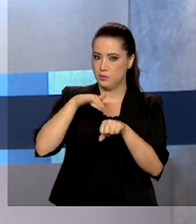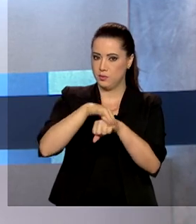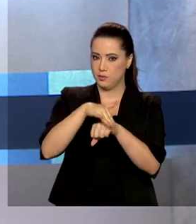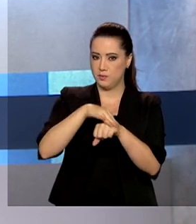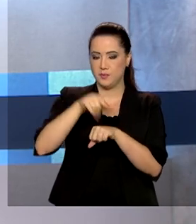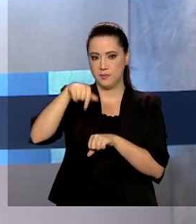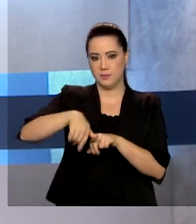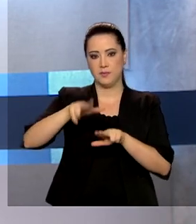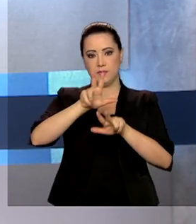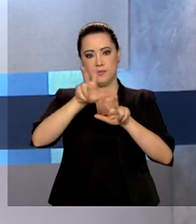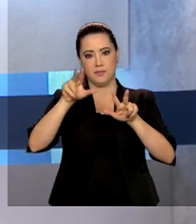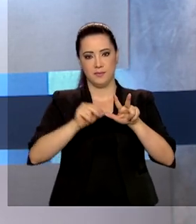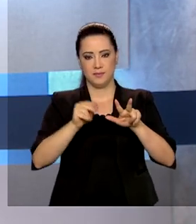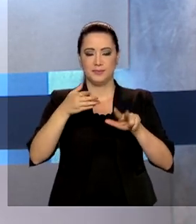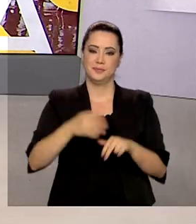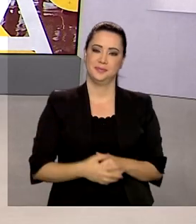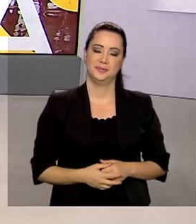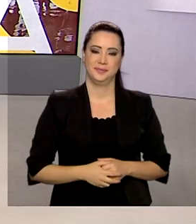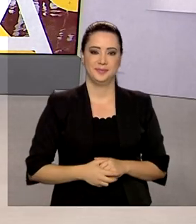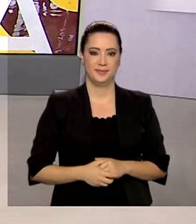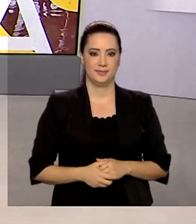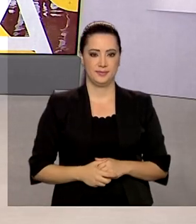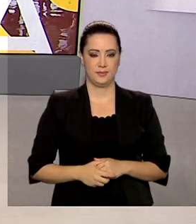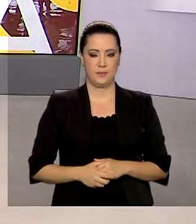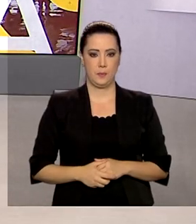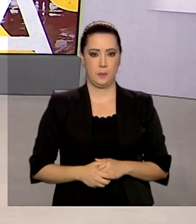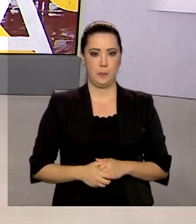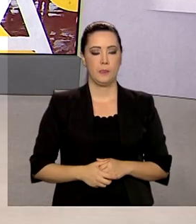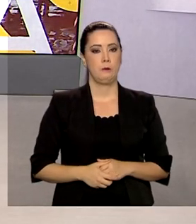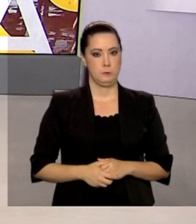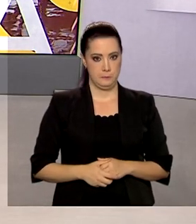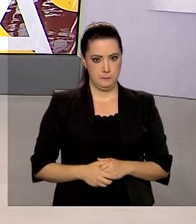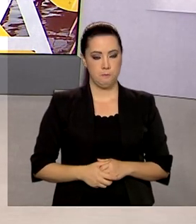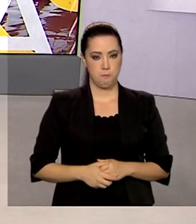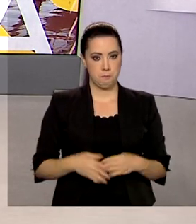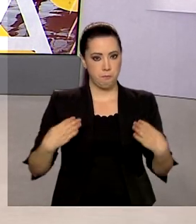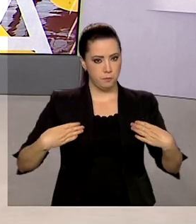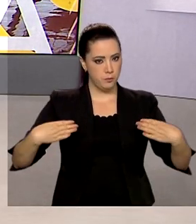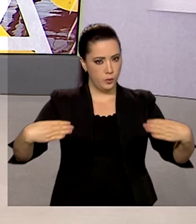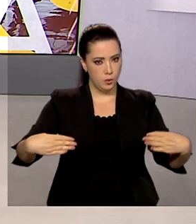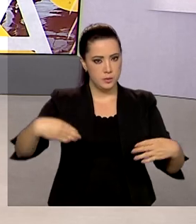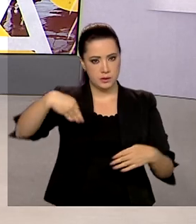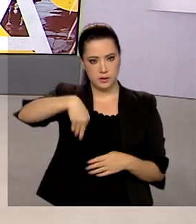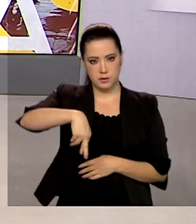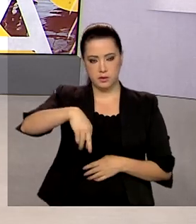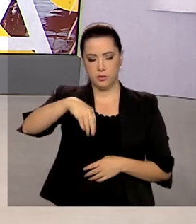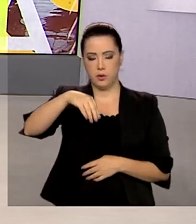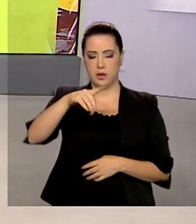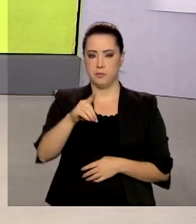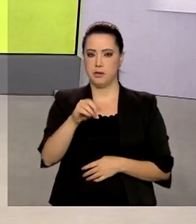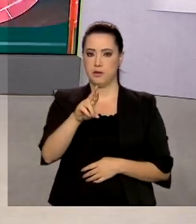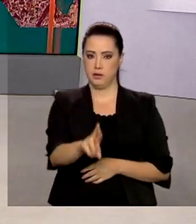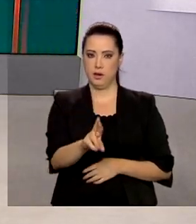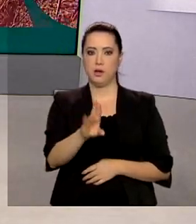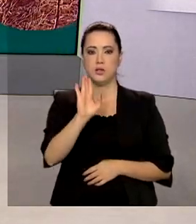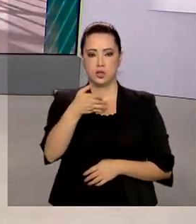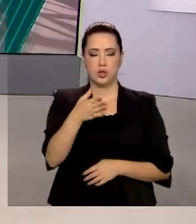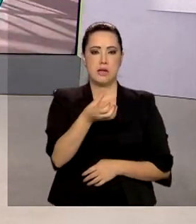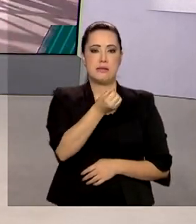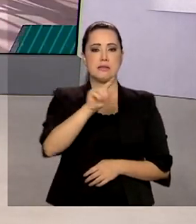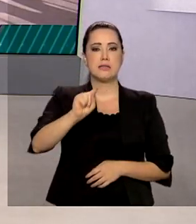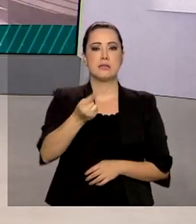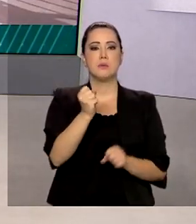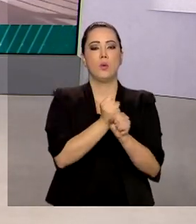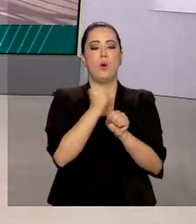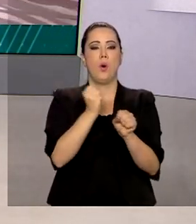noite, aqui na TV Brasil. O Ministério do Desenvolvimento Regional concluiu mais de 6 mil obras